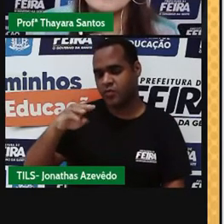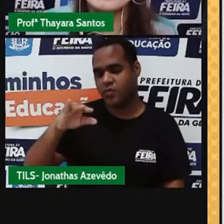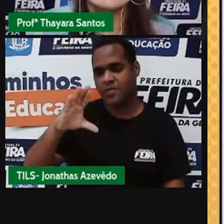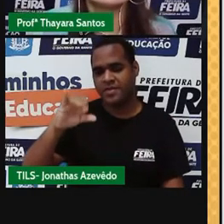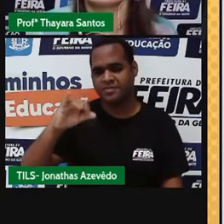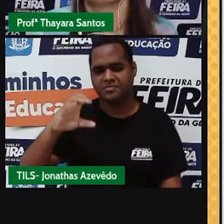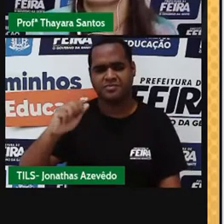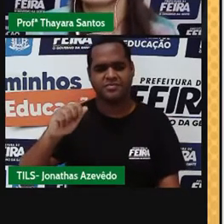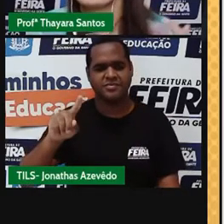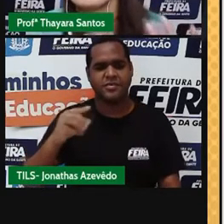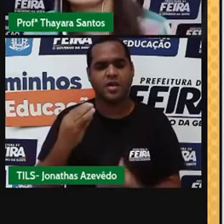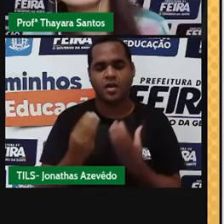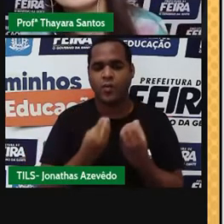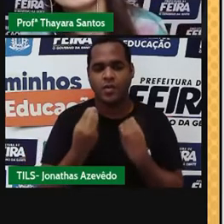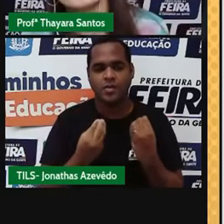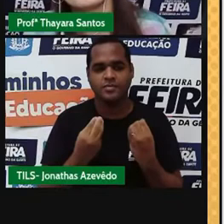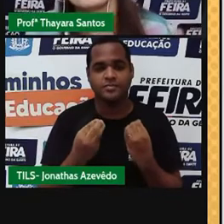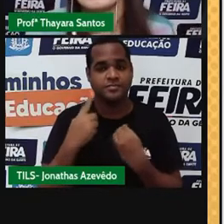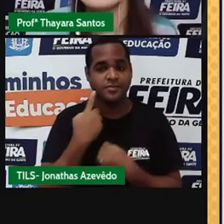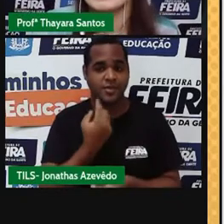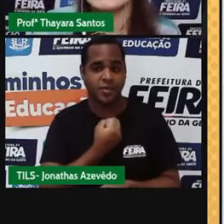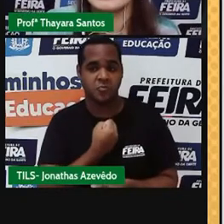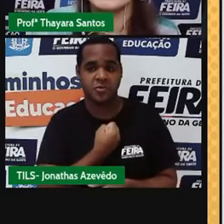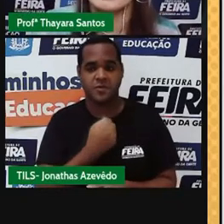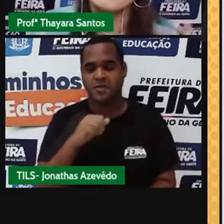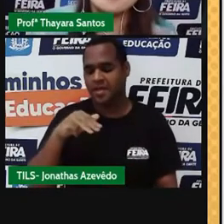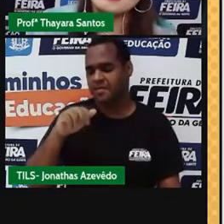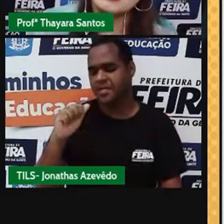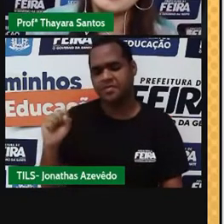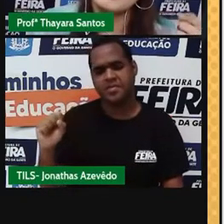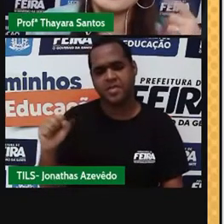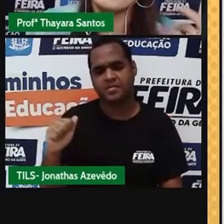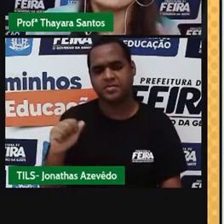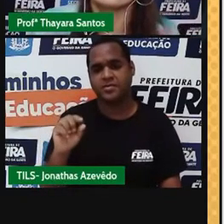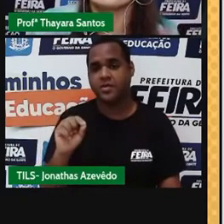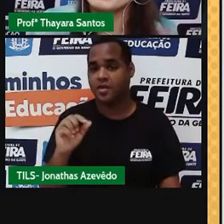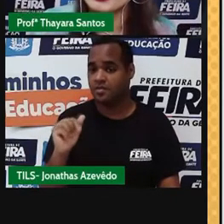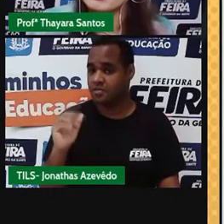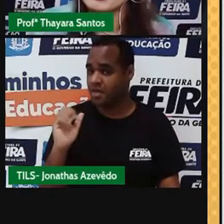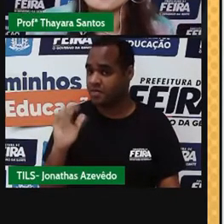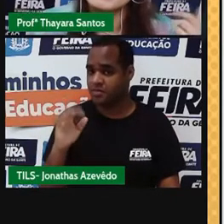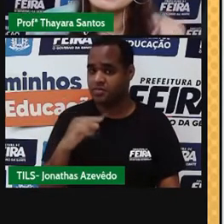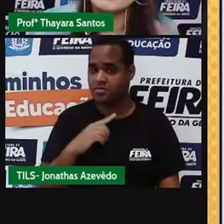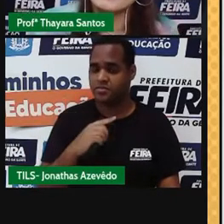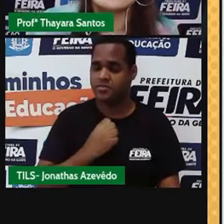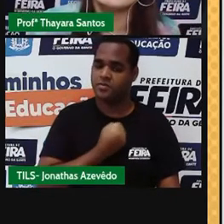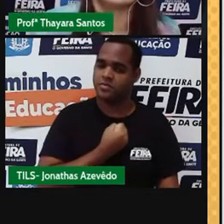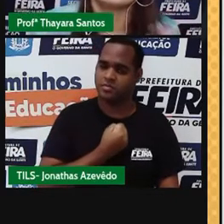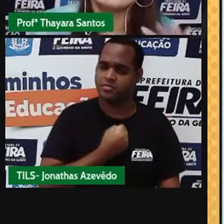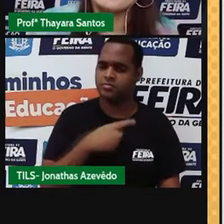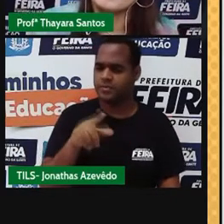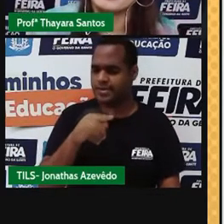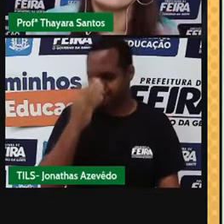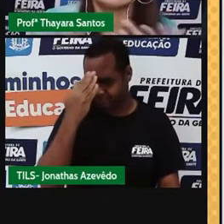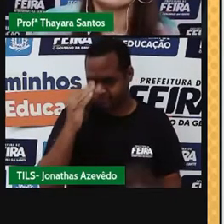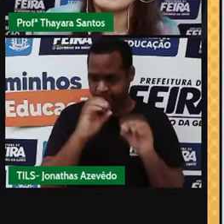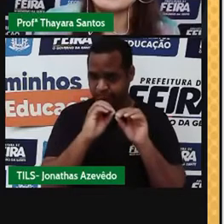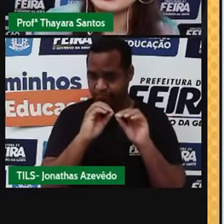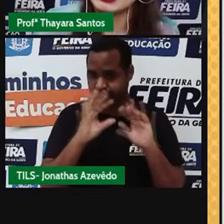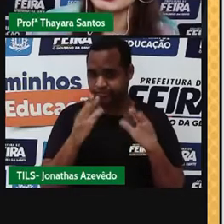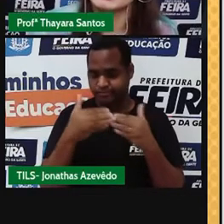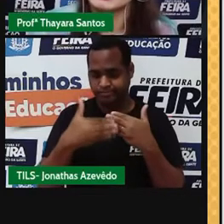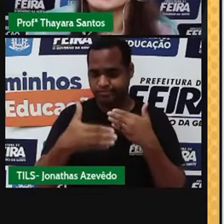E como é que eu vou saber qual é o número atômico e qual é a massa? A massa é maior que o número atômico e vocês vão entender por que